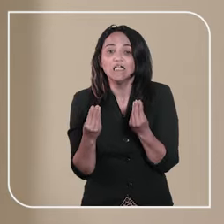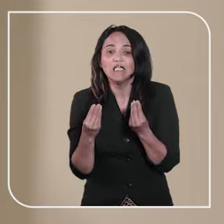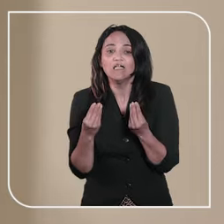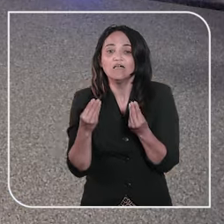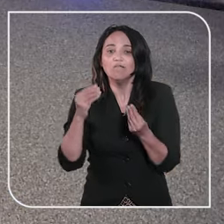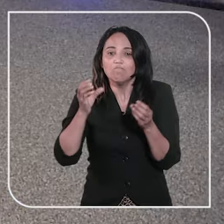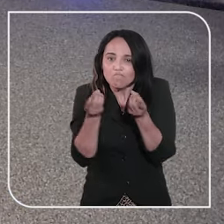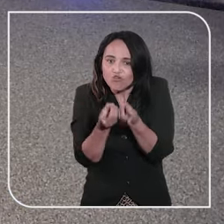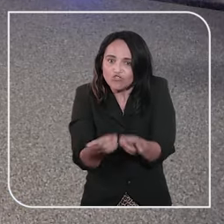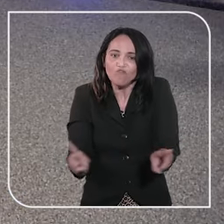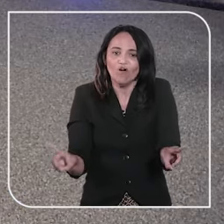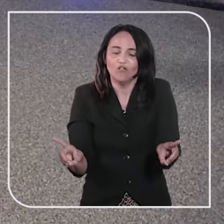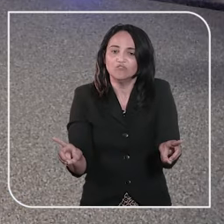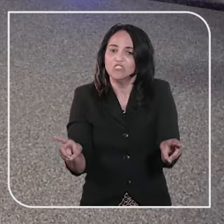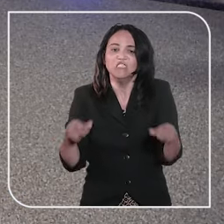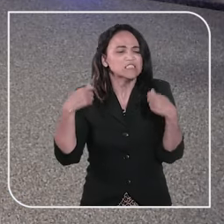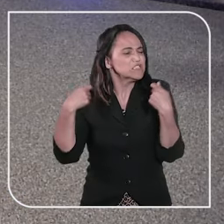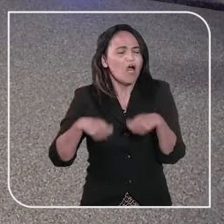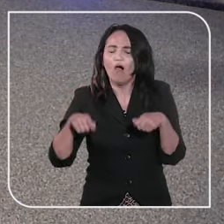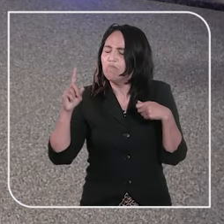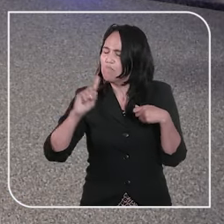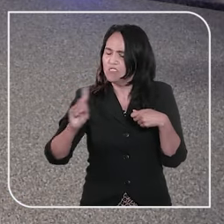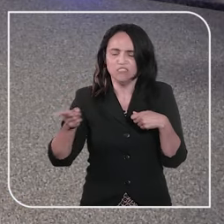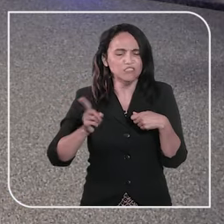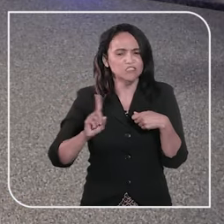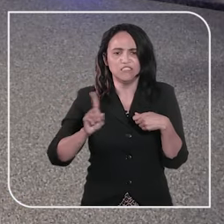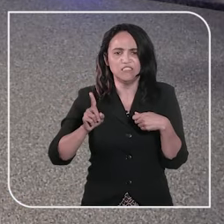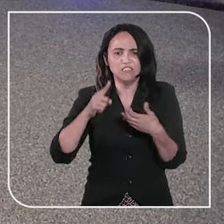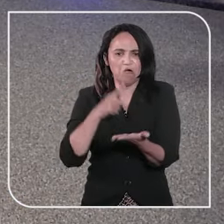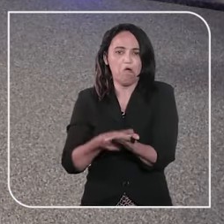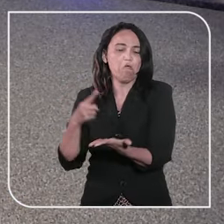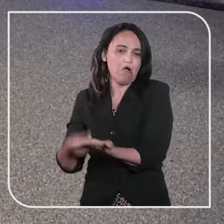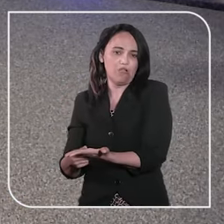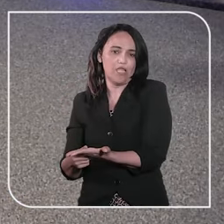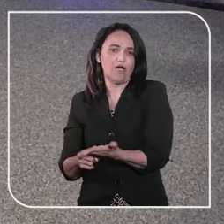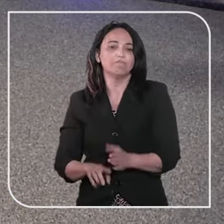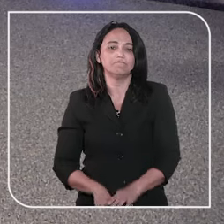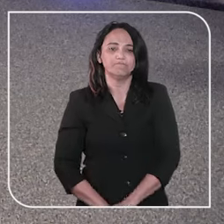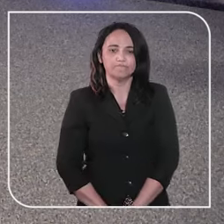divórcio. Não é necessário a concordância de ambas as partes.